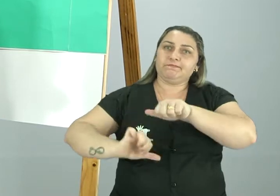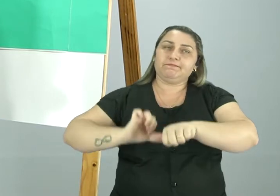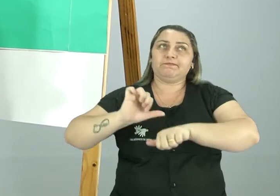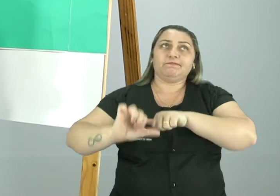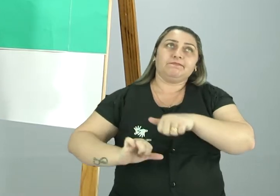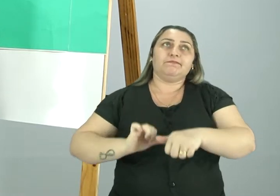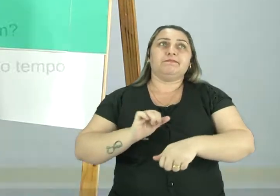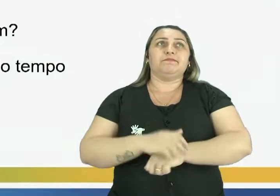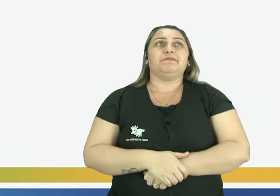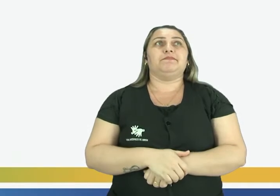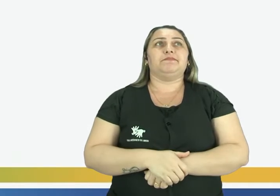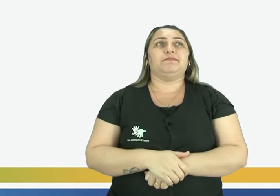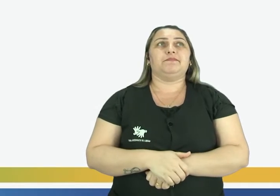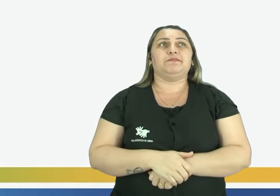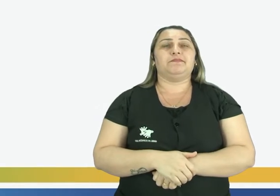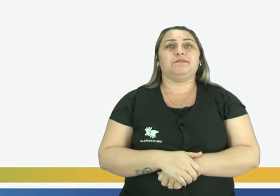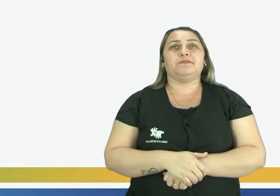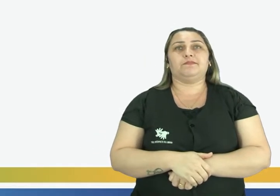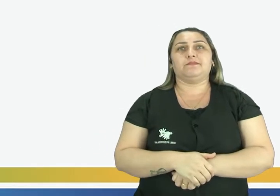Vamos lá.